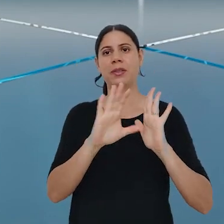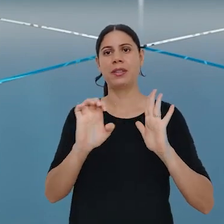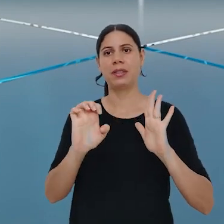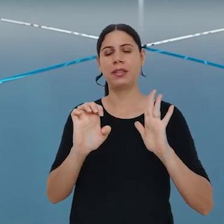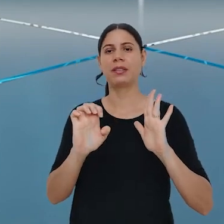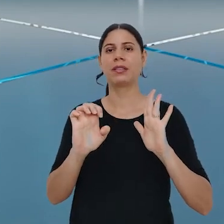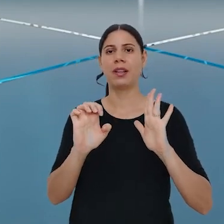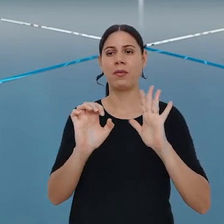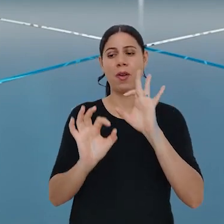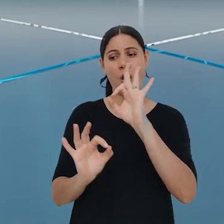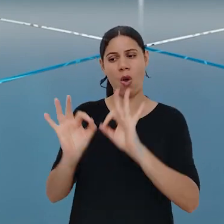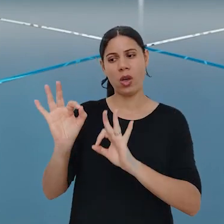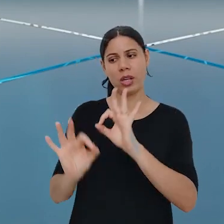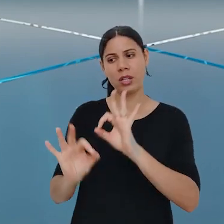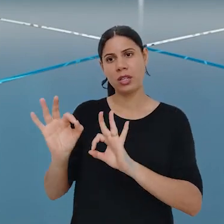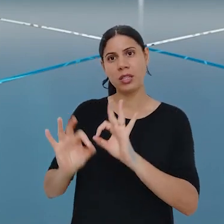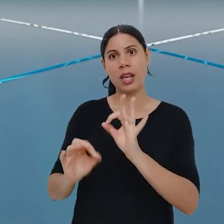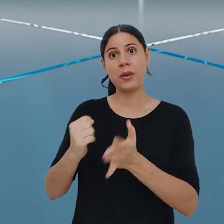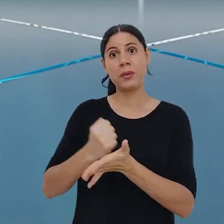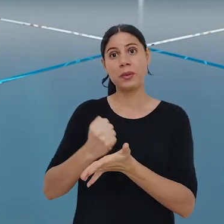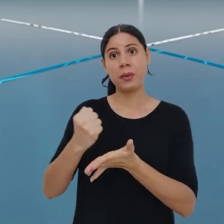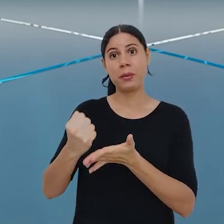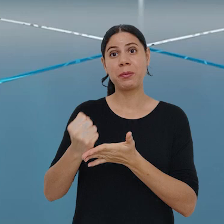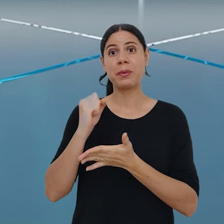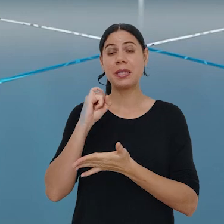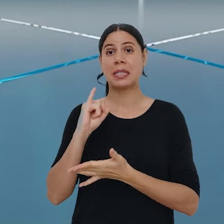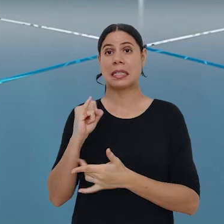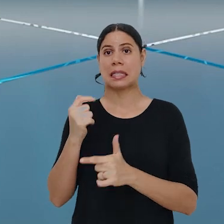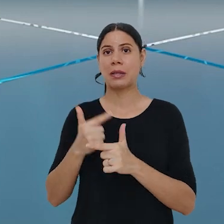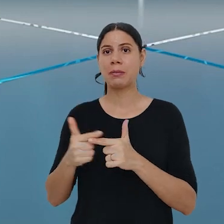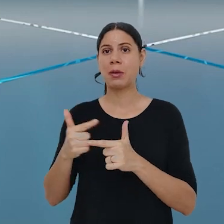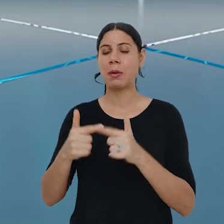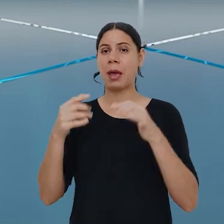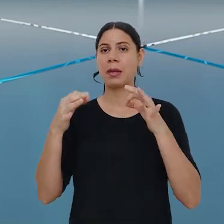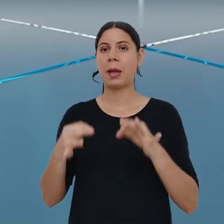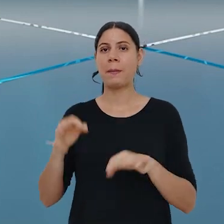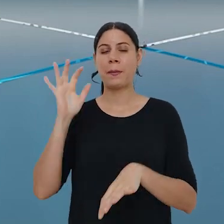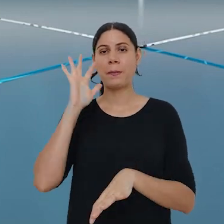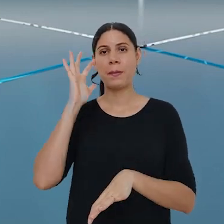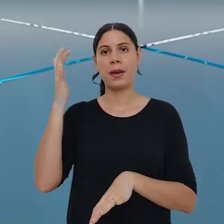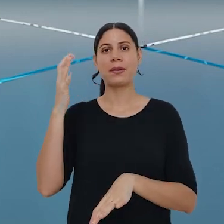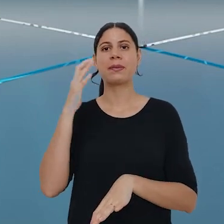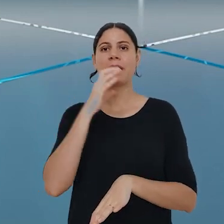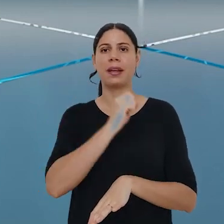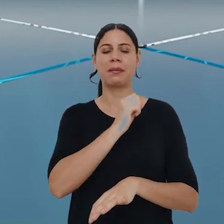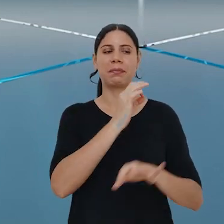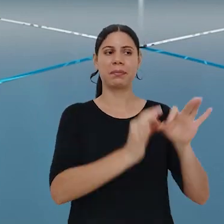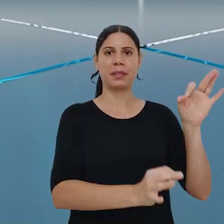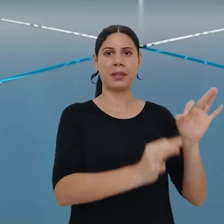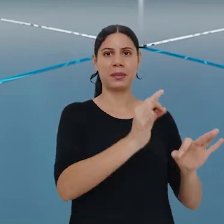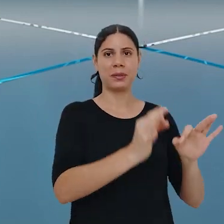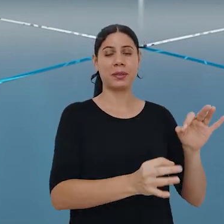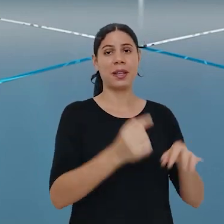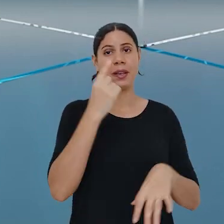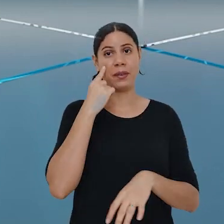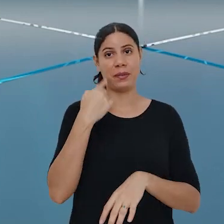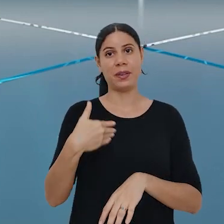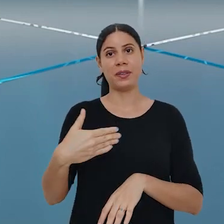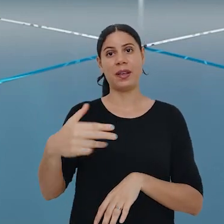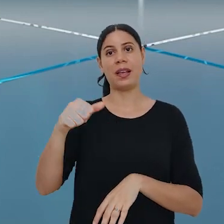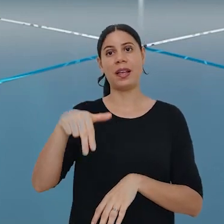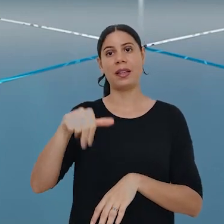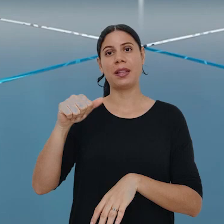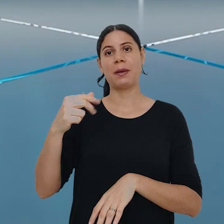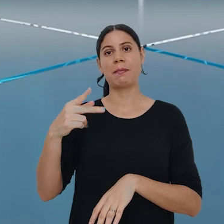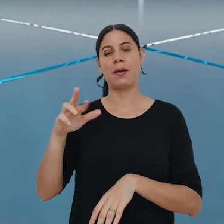edital, providenciar documentos e, em caso de problemas, estar pronto para resolvê-los na justiça. Confira com